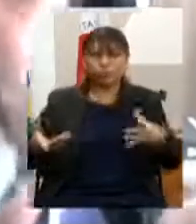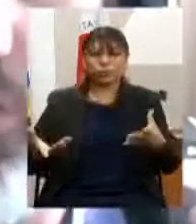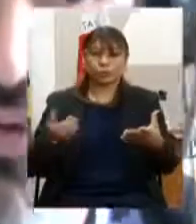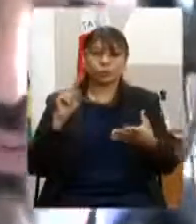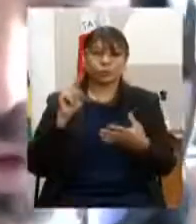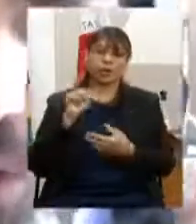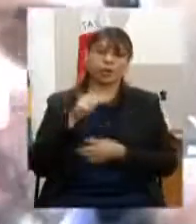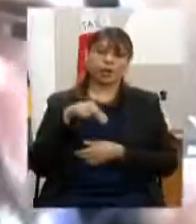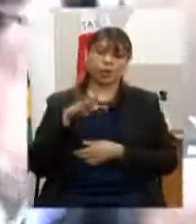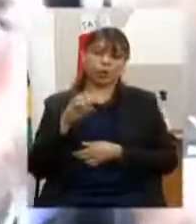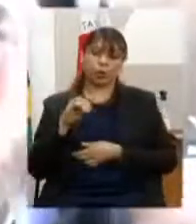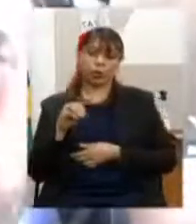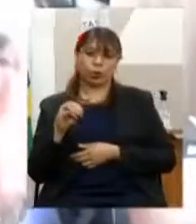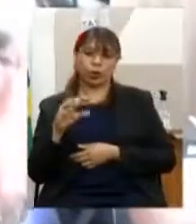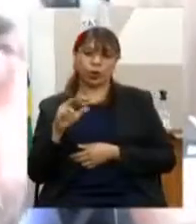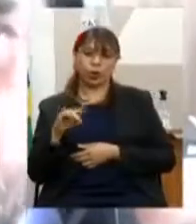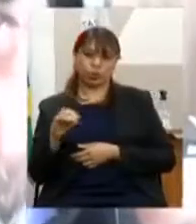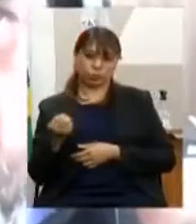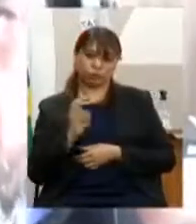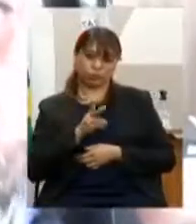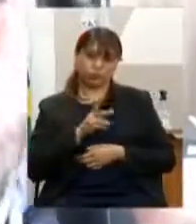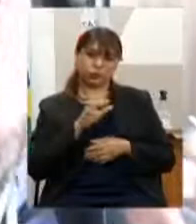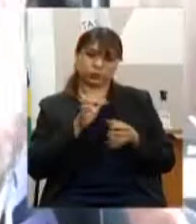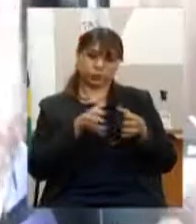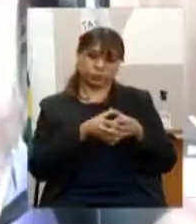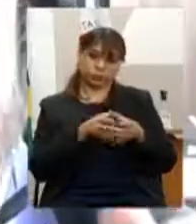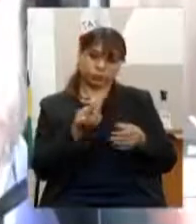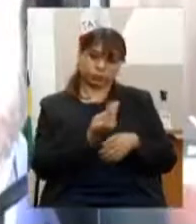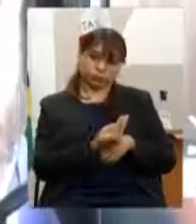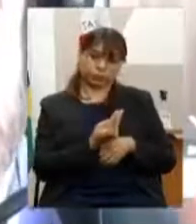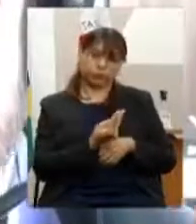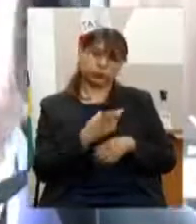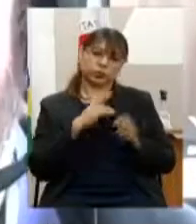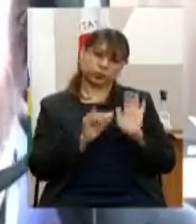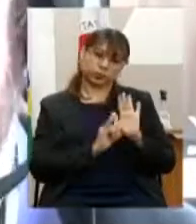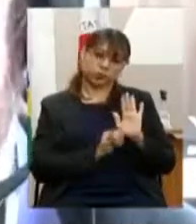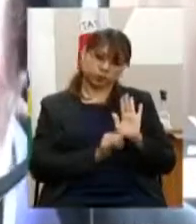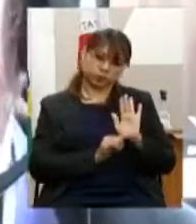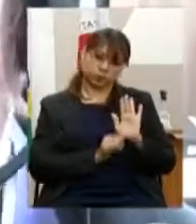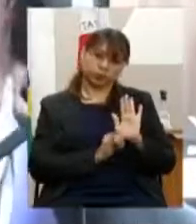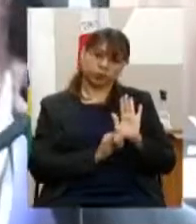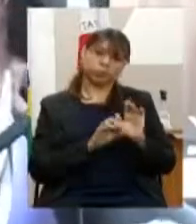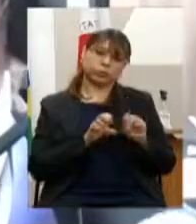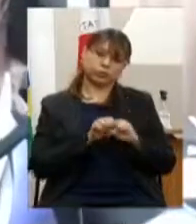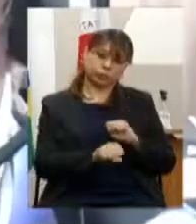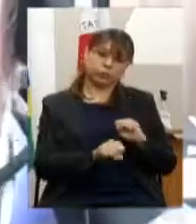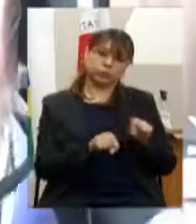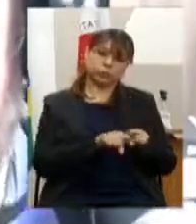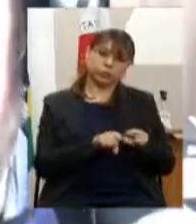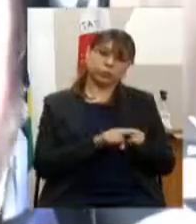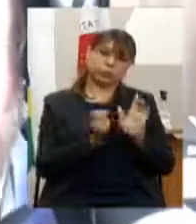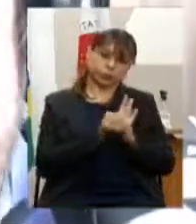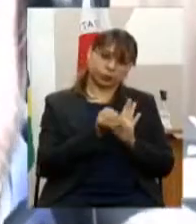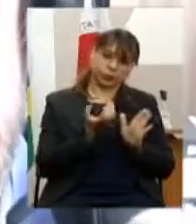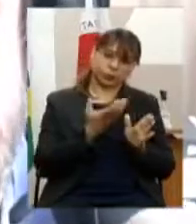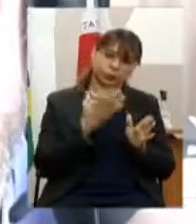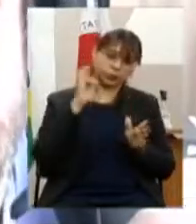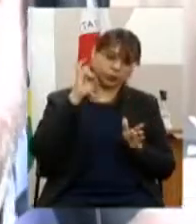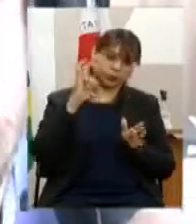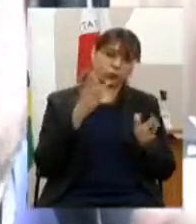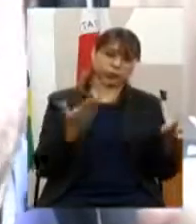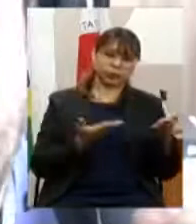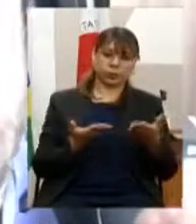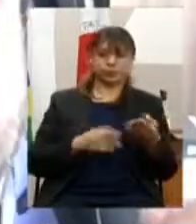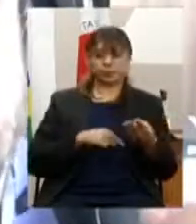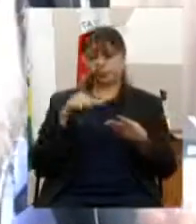foram do subgrupo 2 que contemplam editais formação e patrimônio cultural agora eu vou